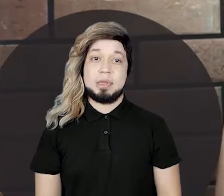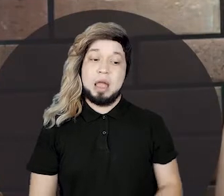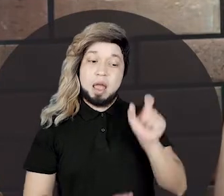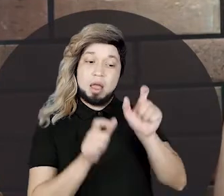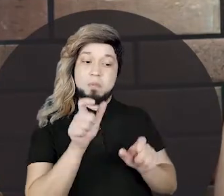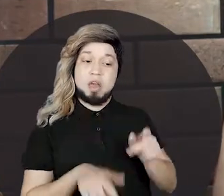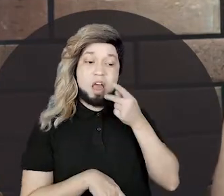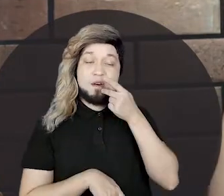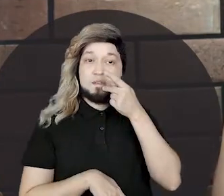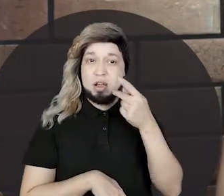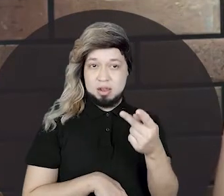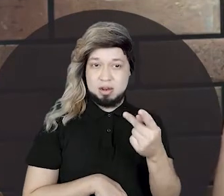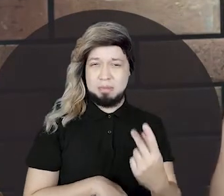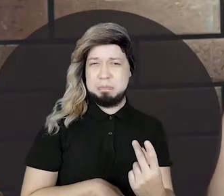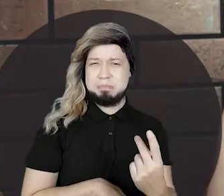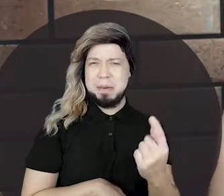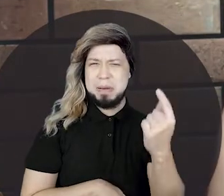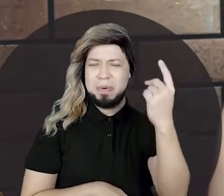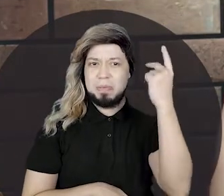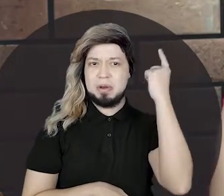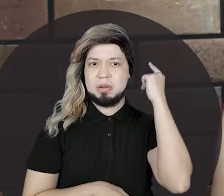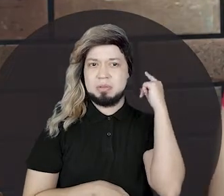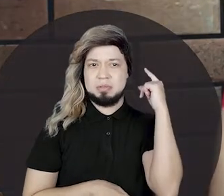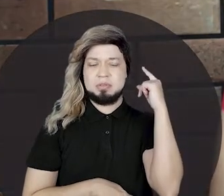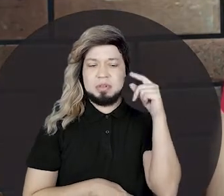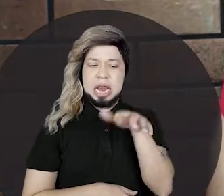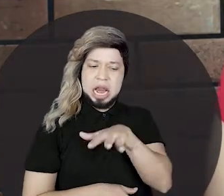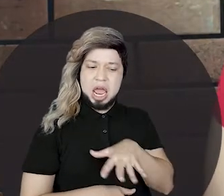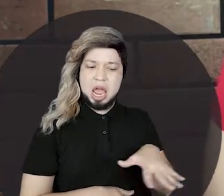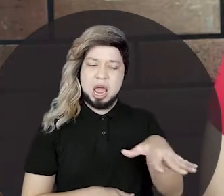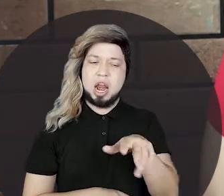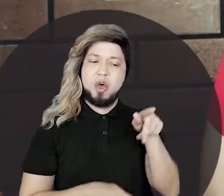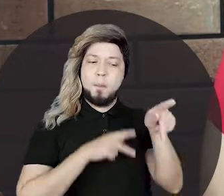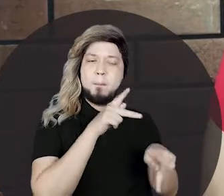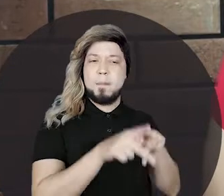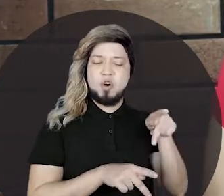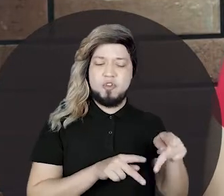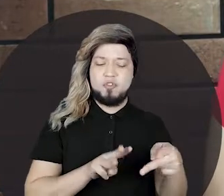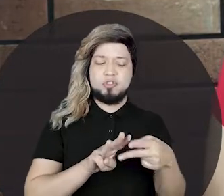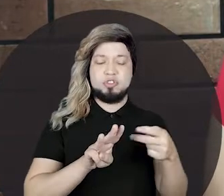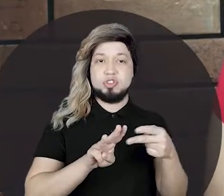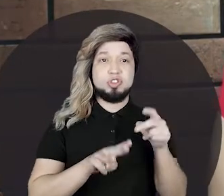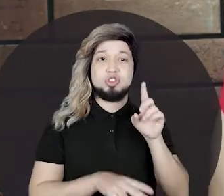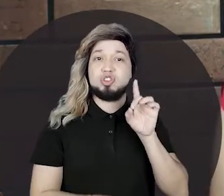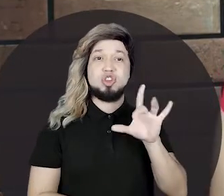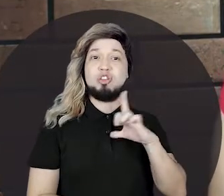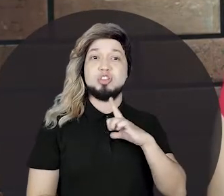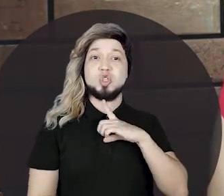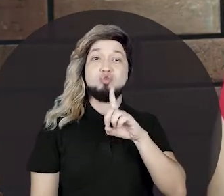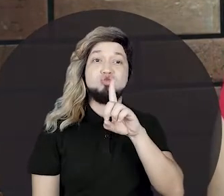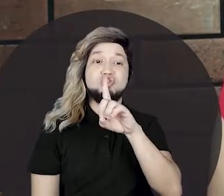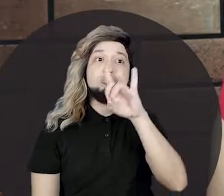Dizem que há muito tempo, na terra de um povo indígena, só existia o